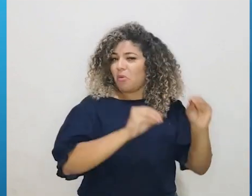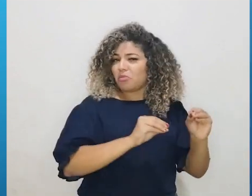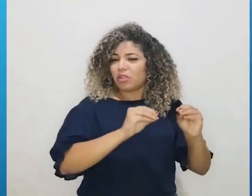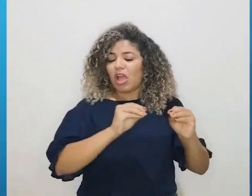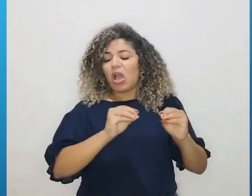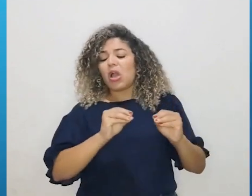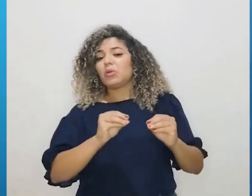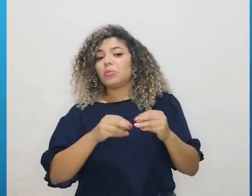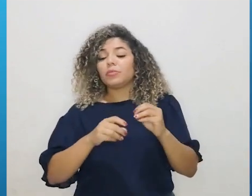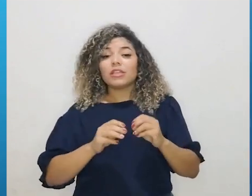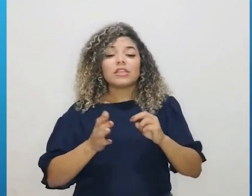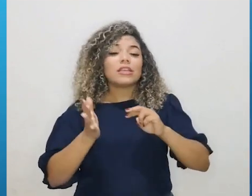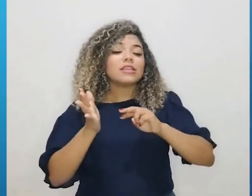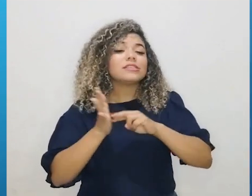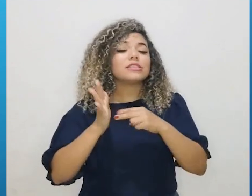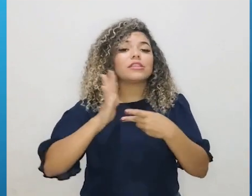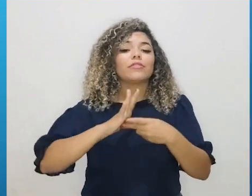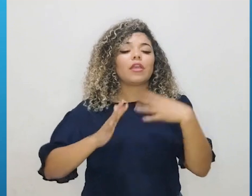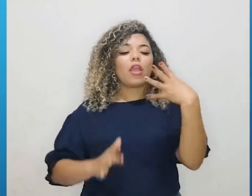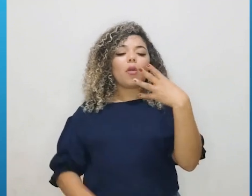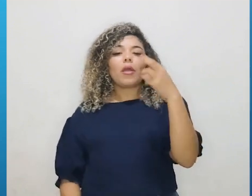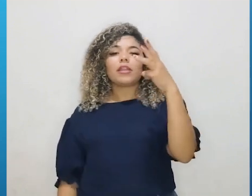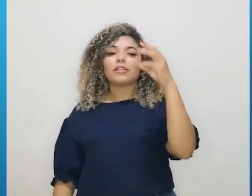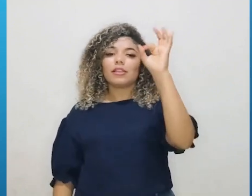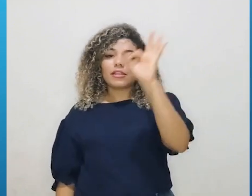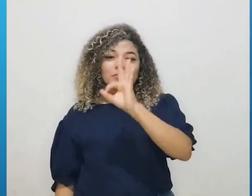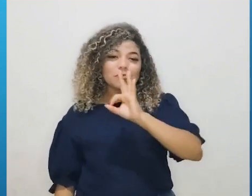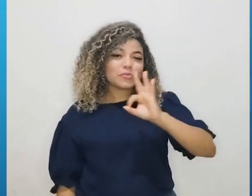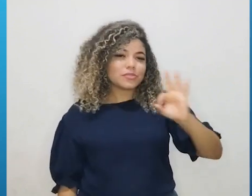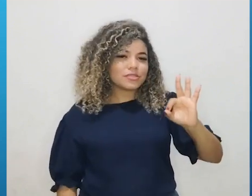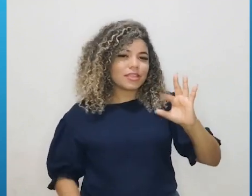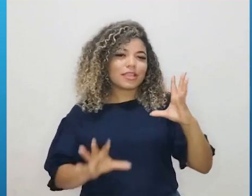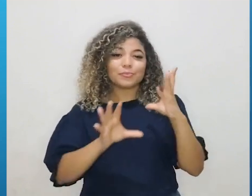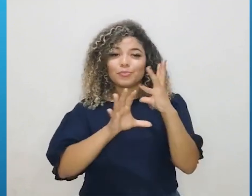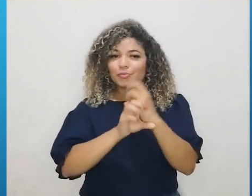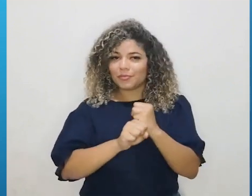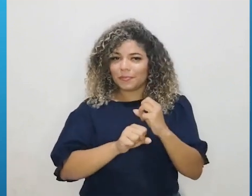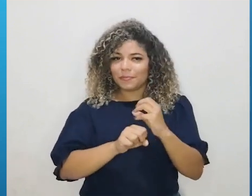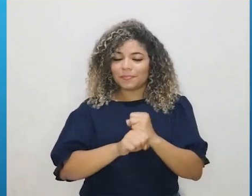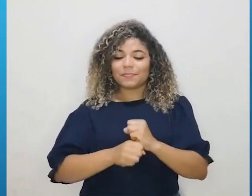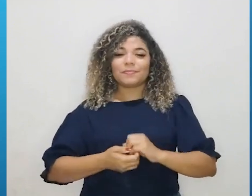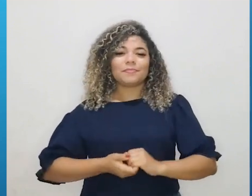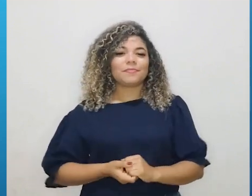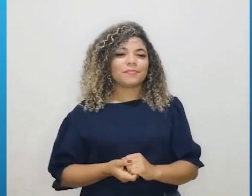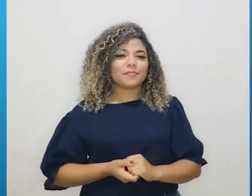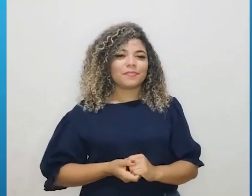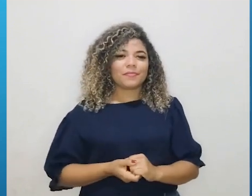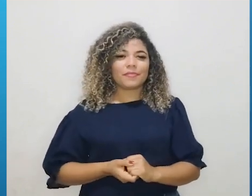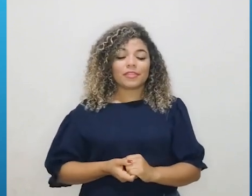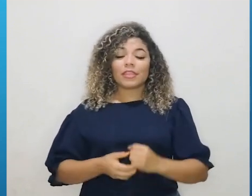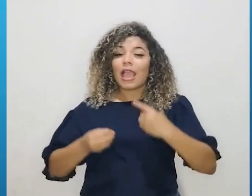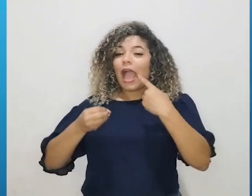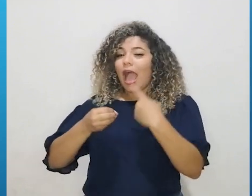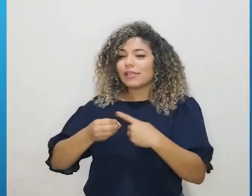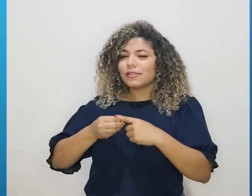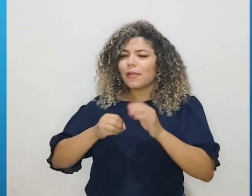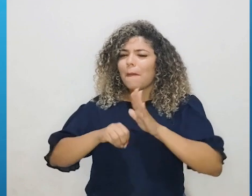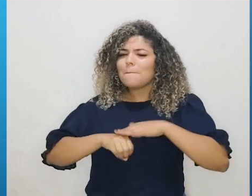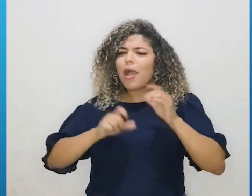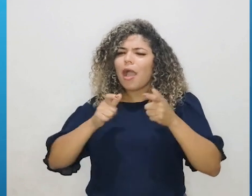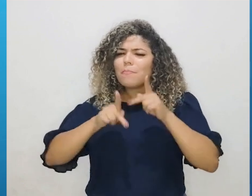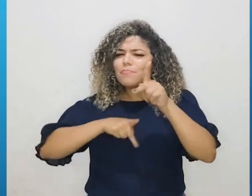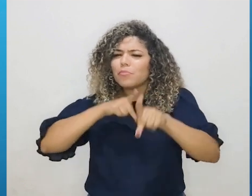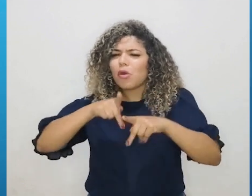2022. Isso representa 43% do total. A cidade mais populosa do